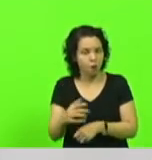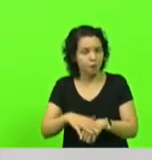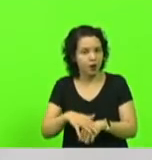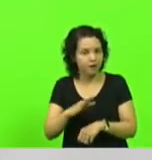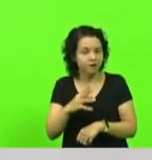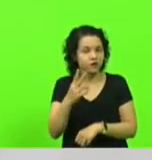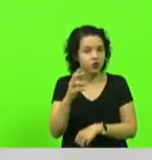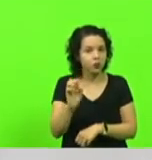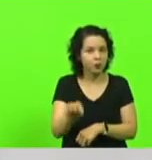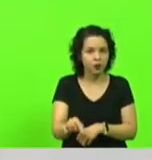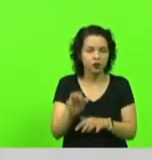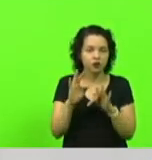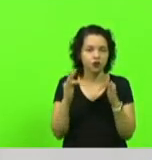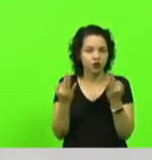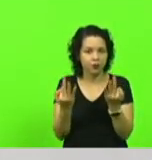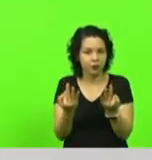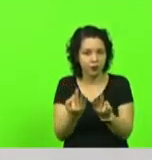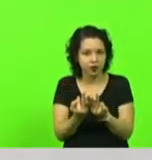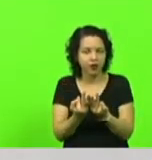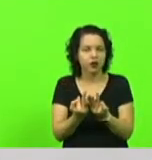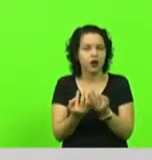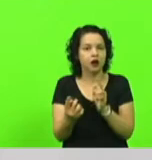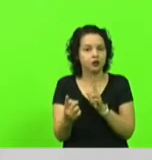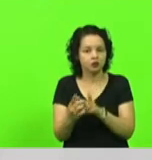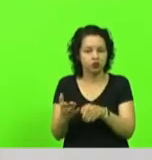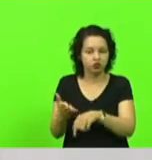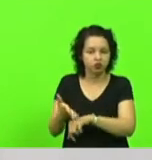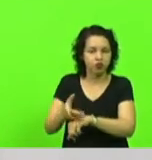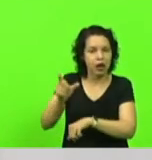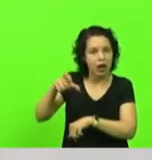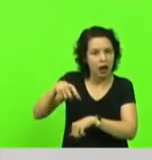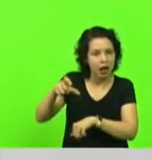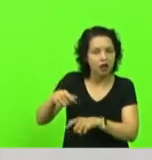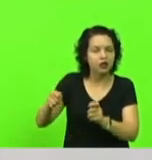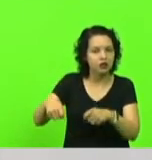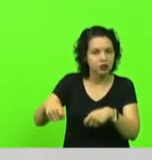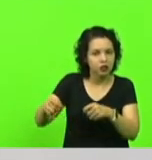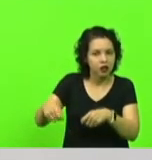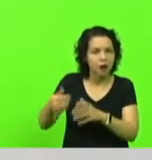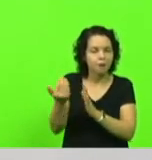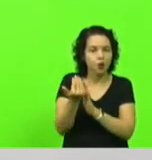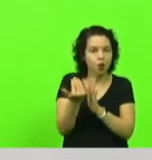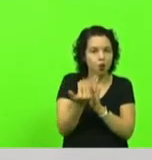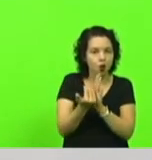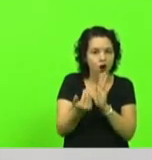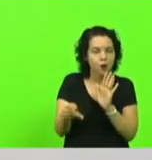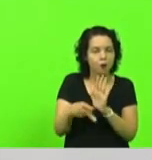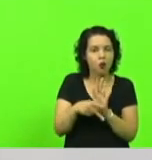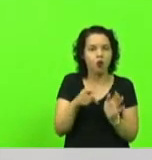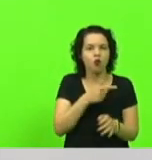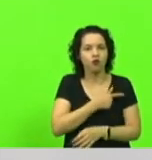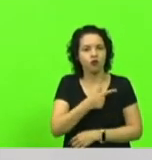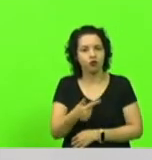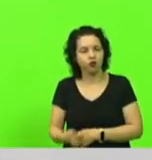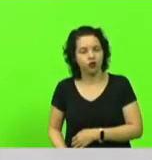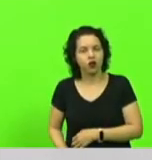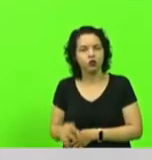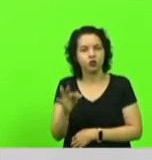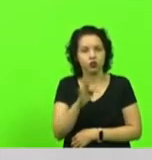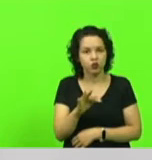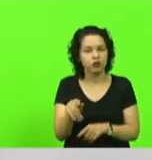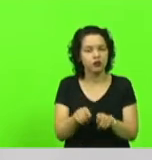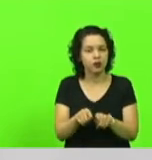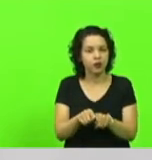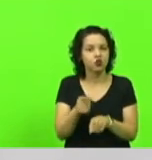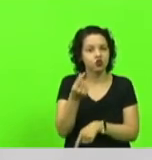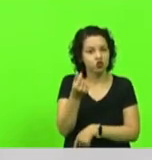famílias que passam a ter acesso ao crédito rural, aos programas do governo federal e aos recursos do